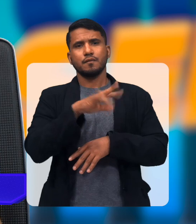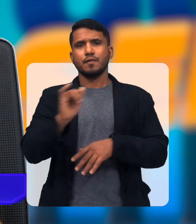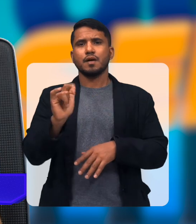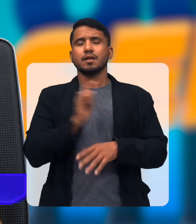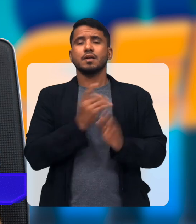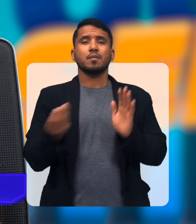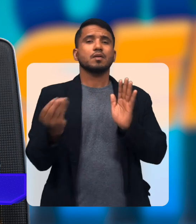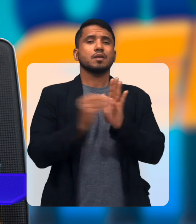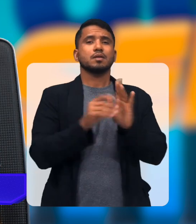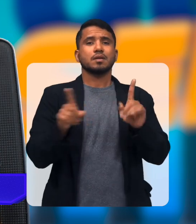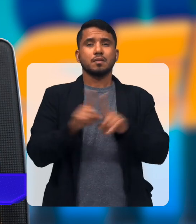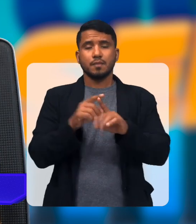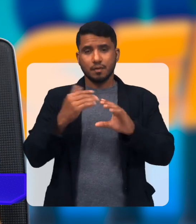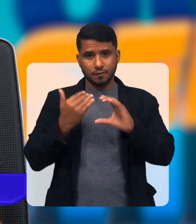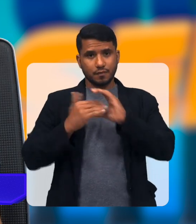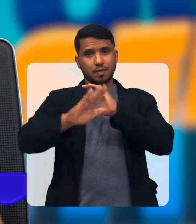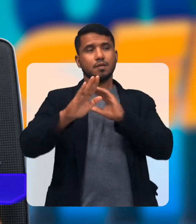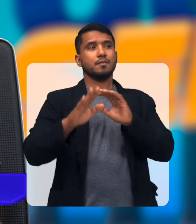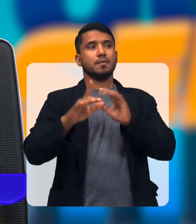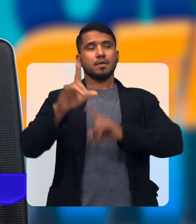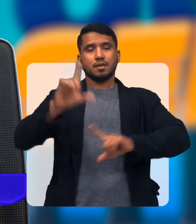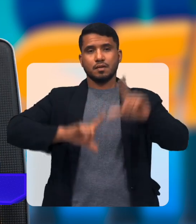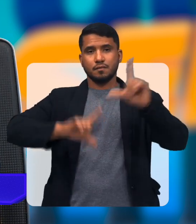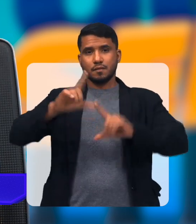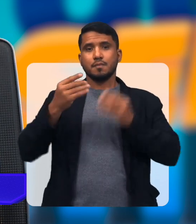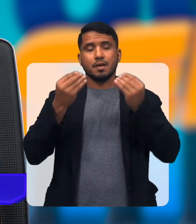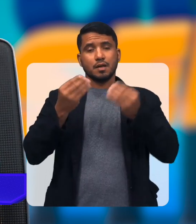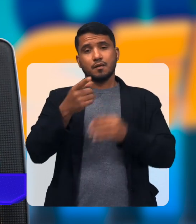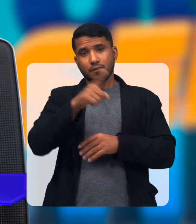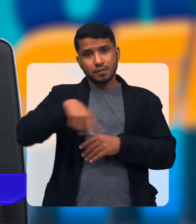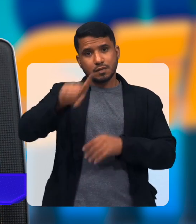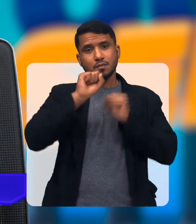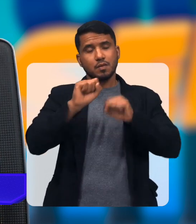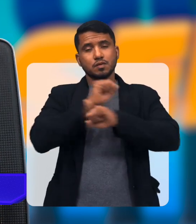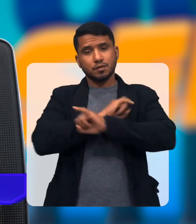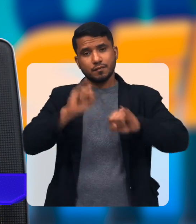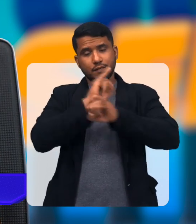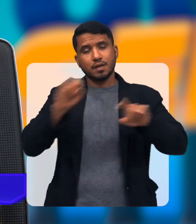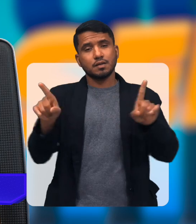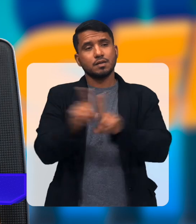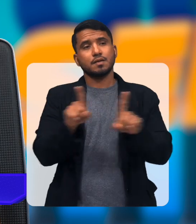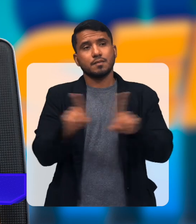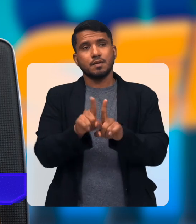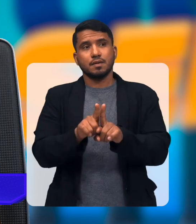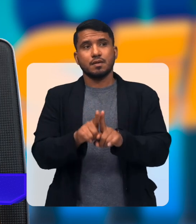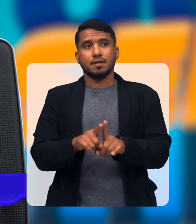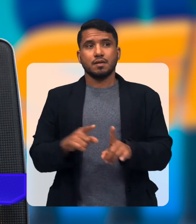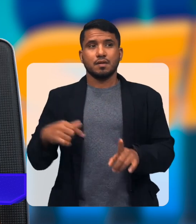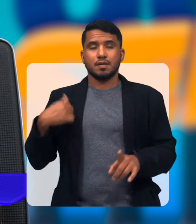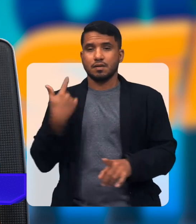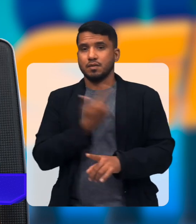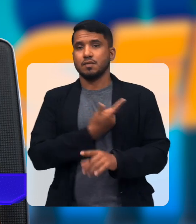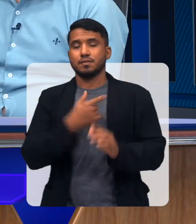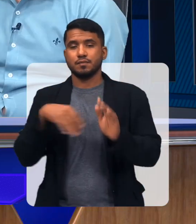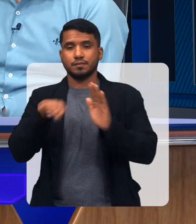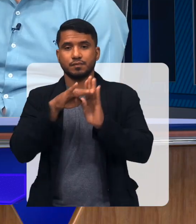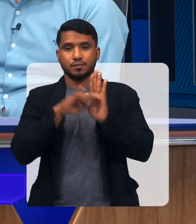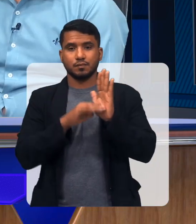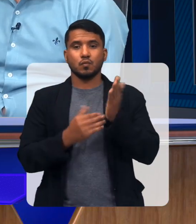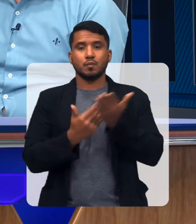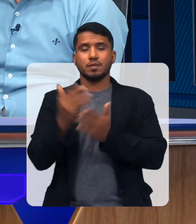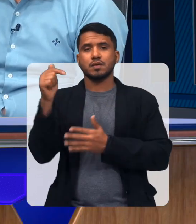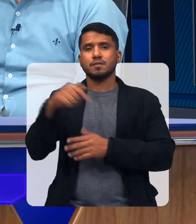nas nossas redes sociais e vamos estar colocando, depois estar enviando para a TV Para que vocês possam divulgar também a nossa